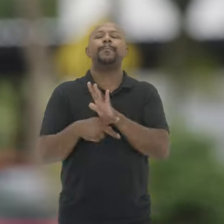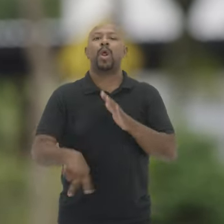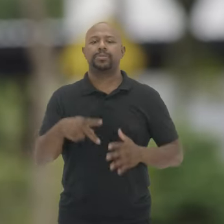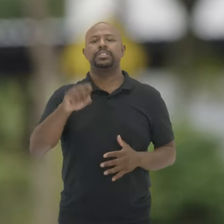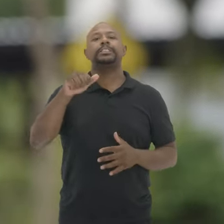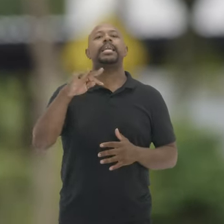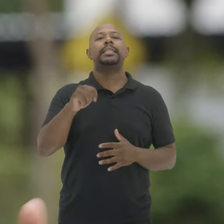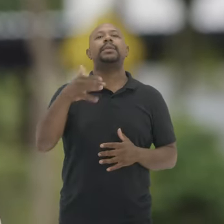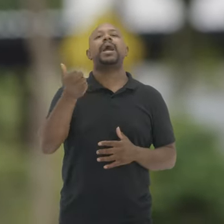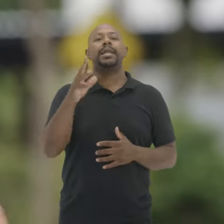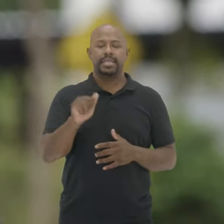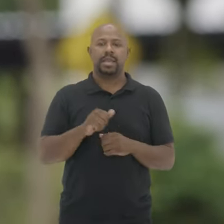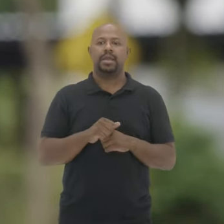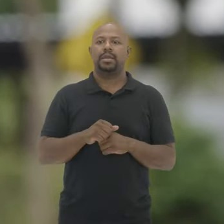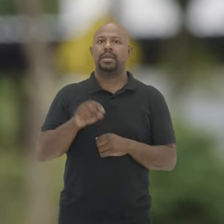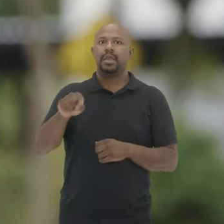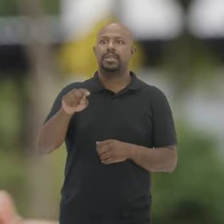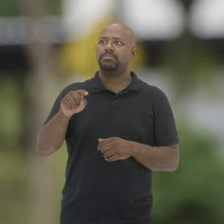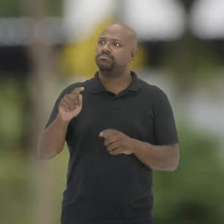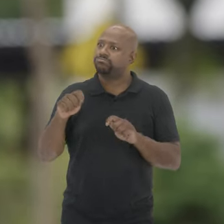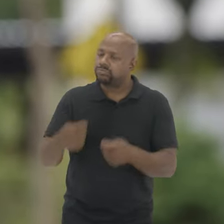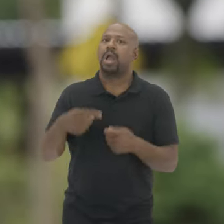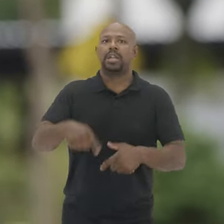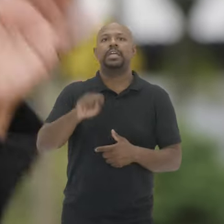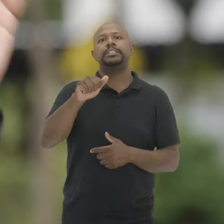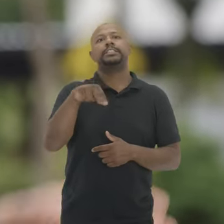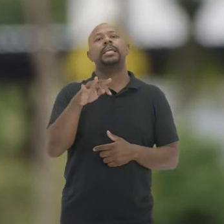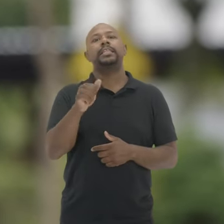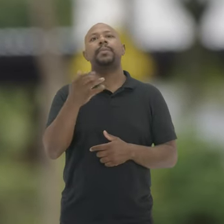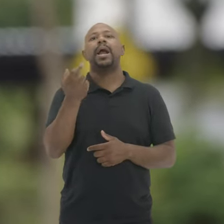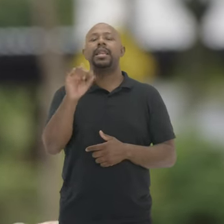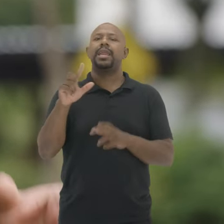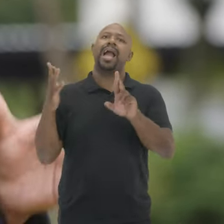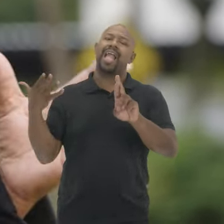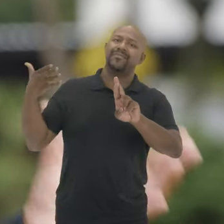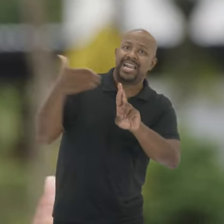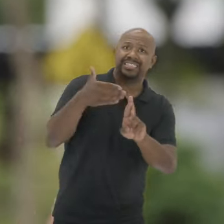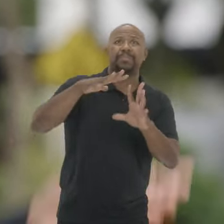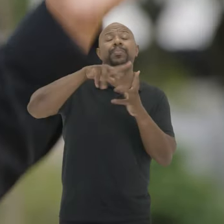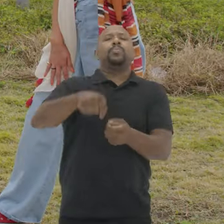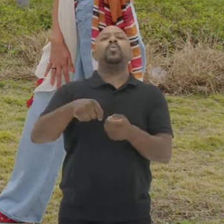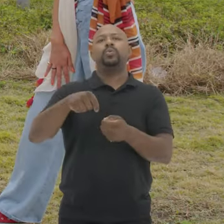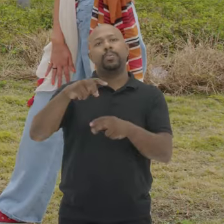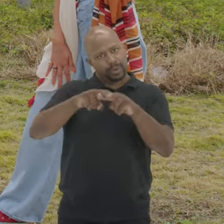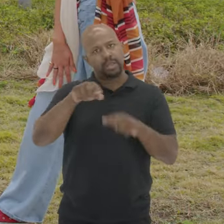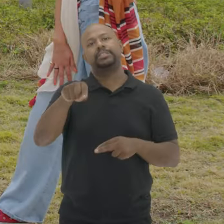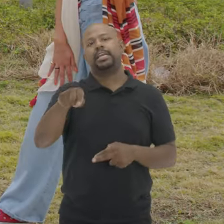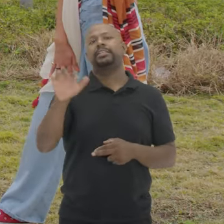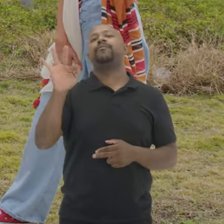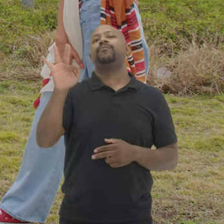parte Da história De Santa Maria Muda a história De Santa Maria E torna Santa Maria Uma cidade Referência Para o mundo Por causa